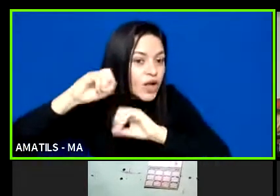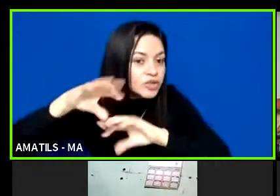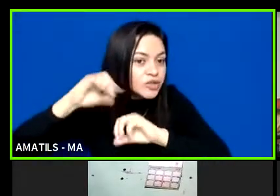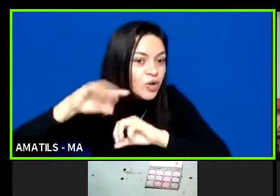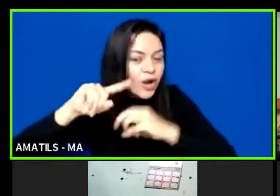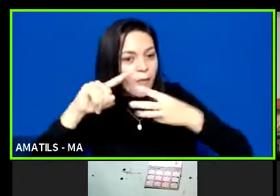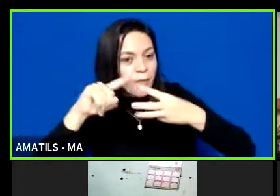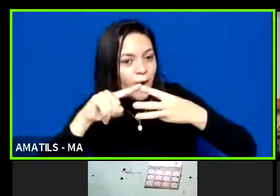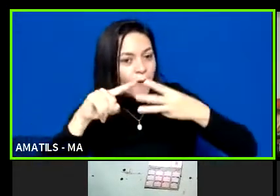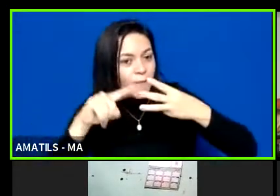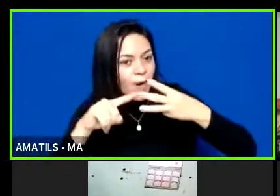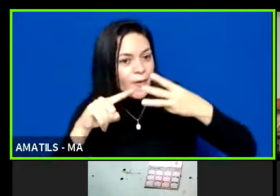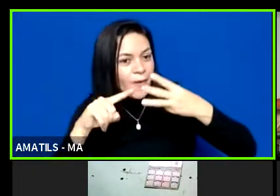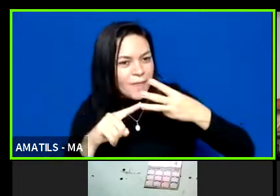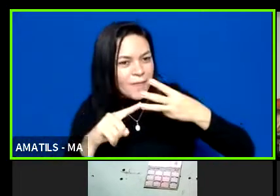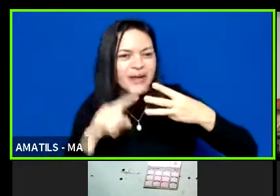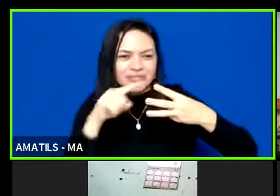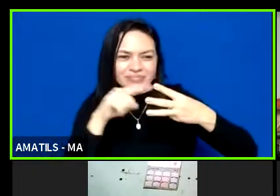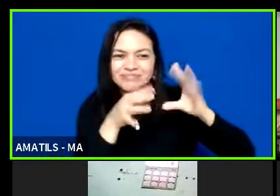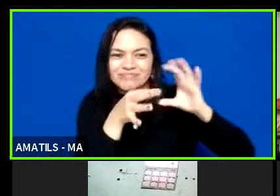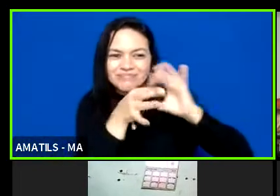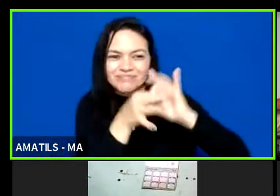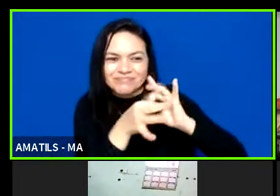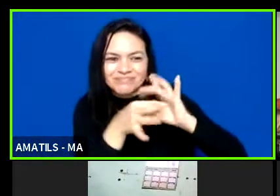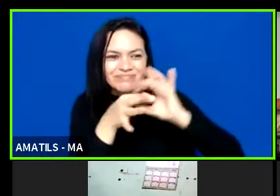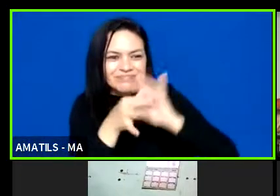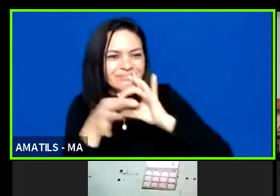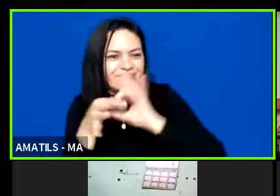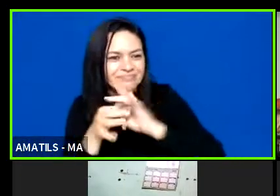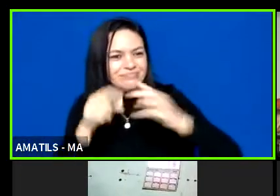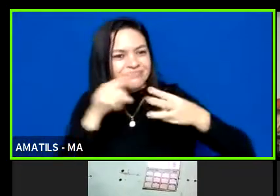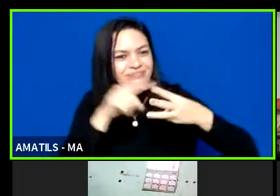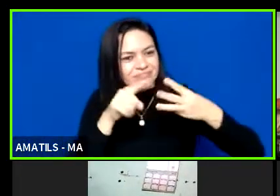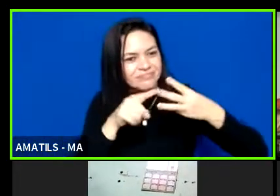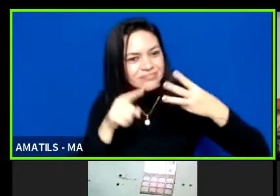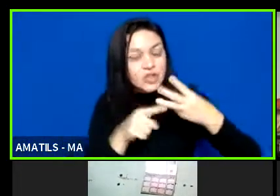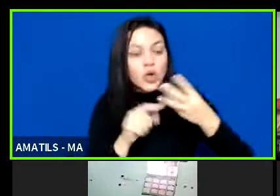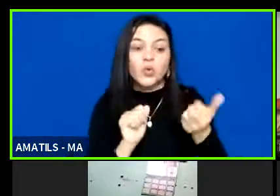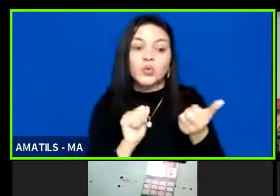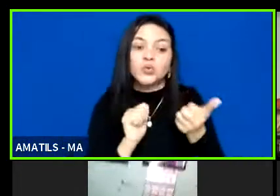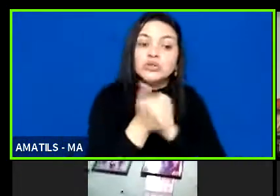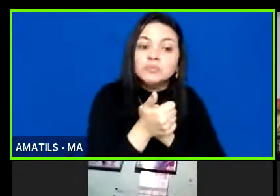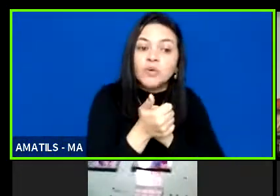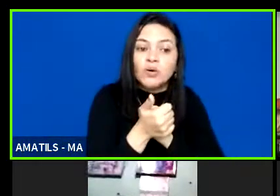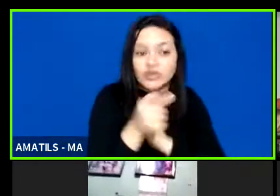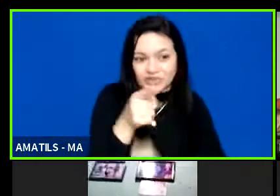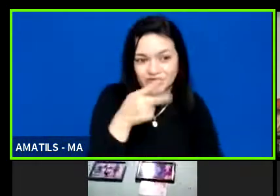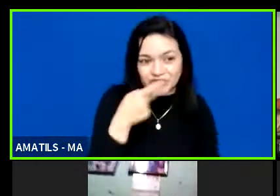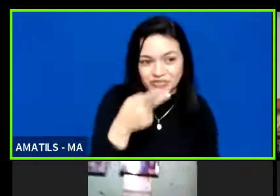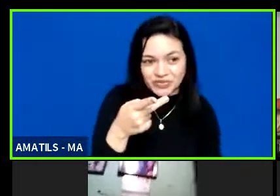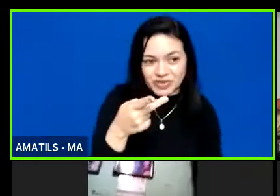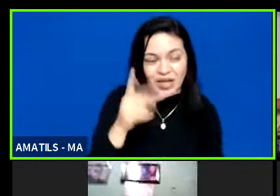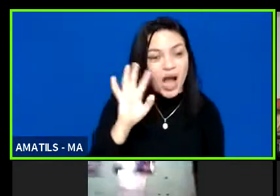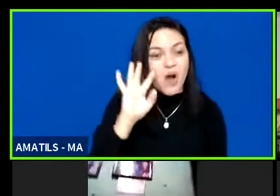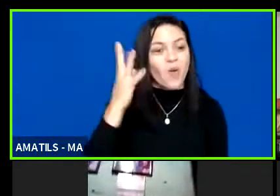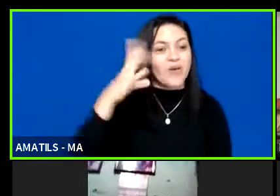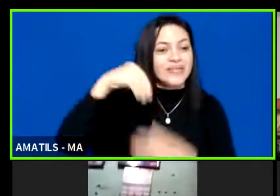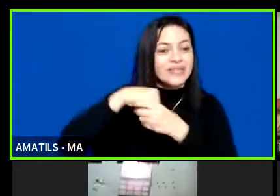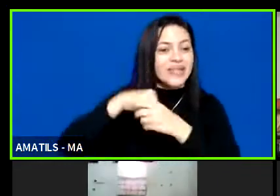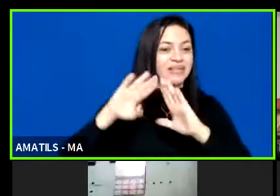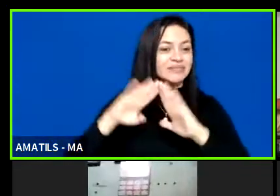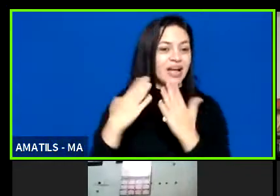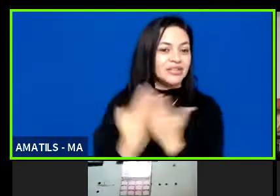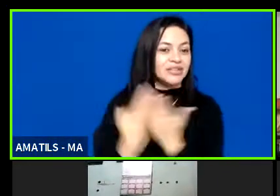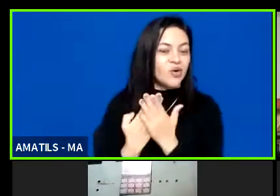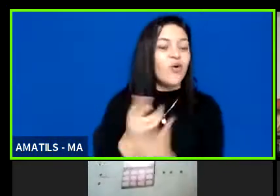uma dessas outras duas manifestações. Como eu falei para vocês, o esporte que acontece na escola, sem mensuração de resultado, nós